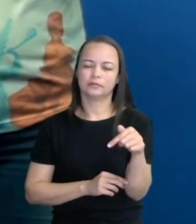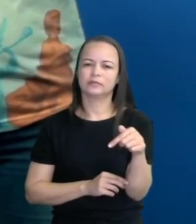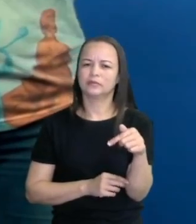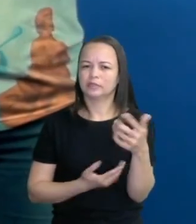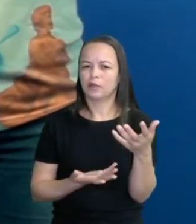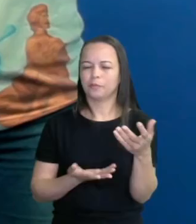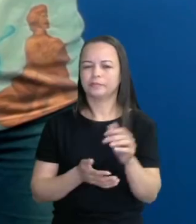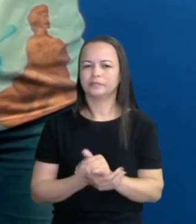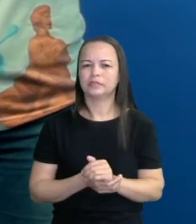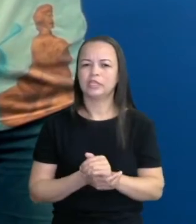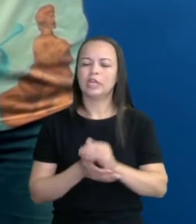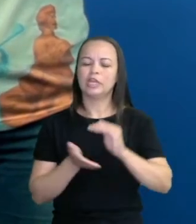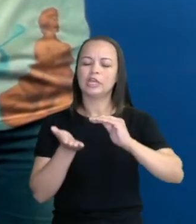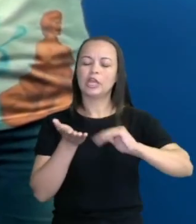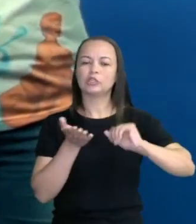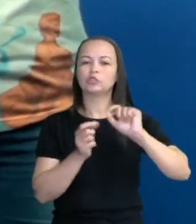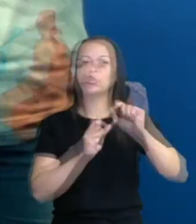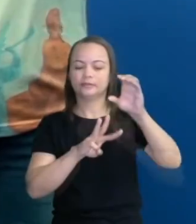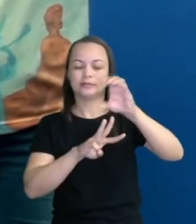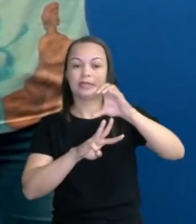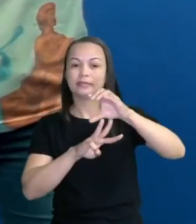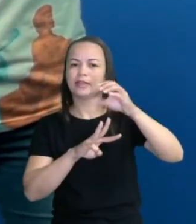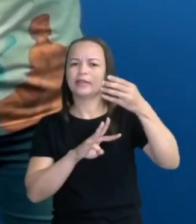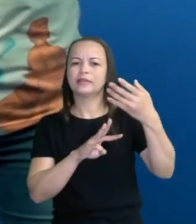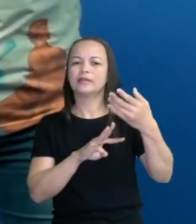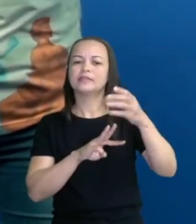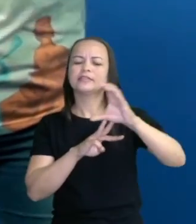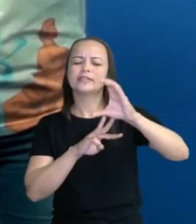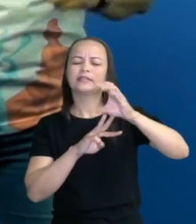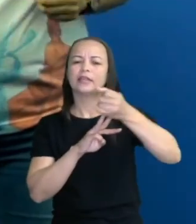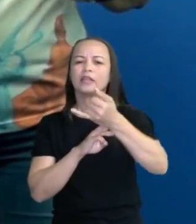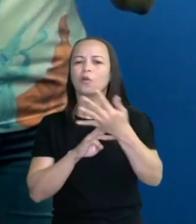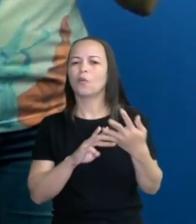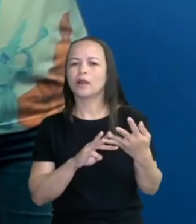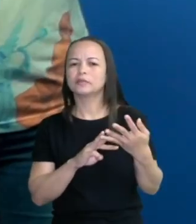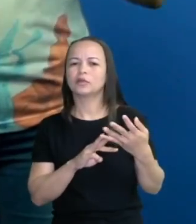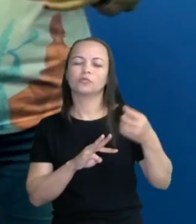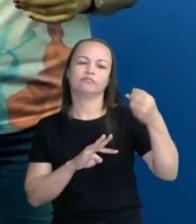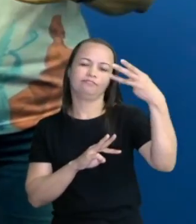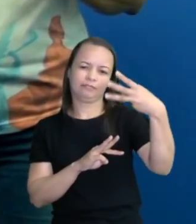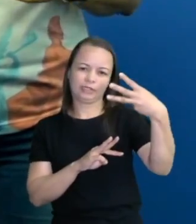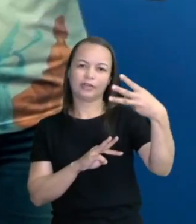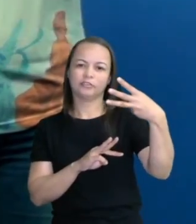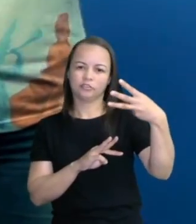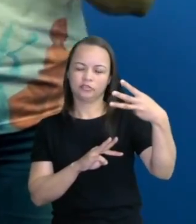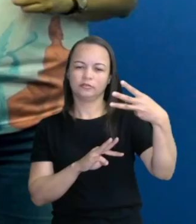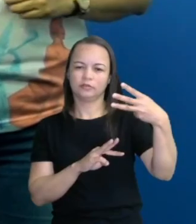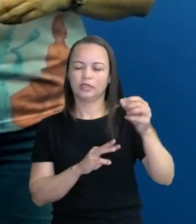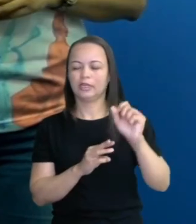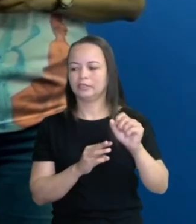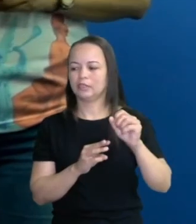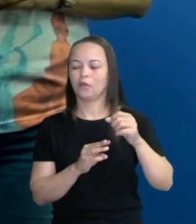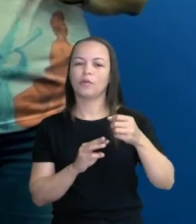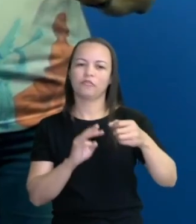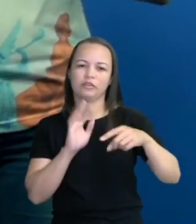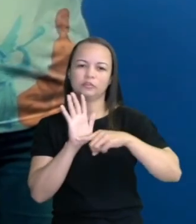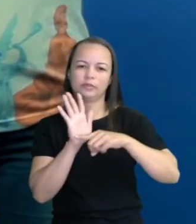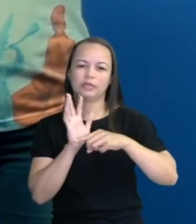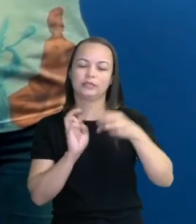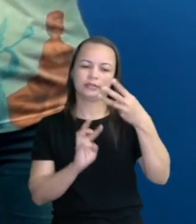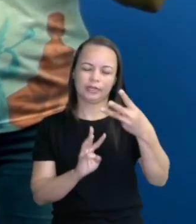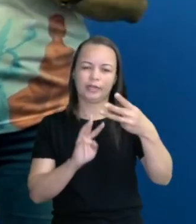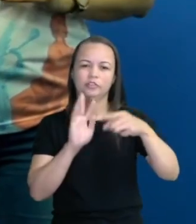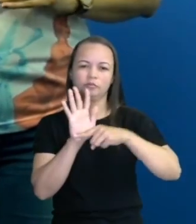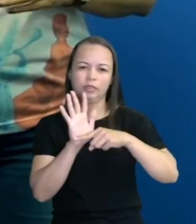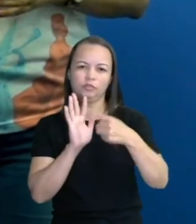Fiz. E restou, aí restaram quantas centenas? Restaram 3 centenas. E aí eu faço a subtração, tá?